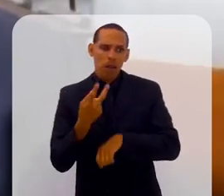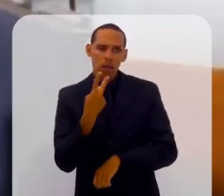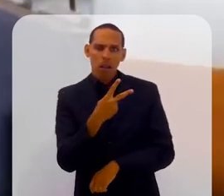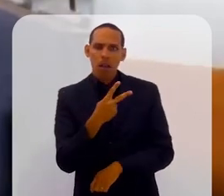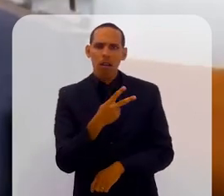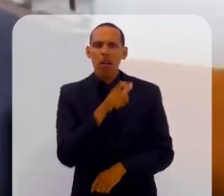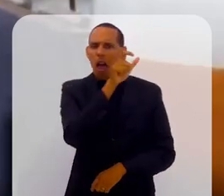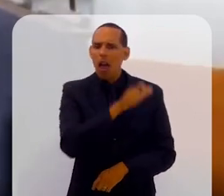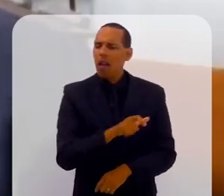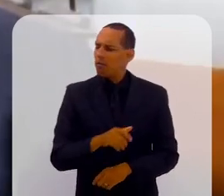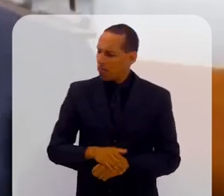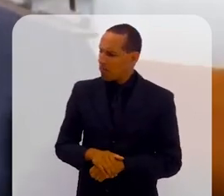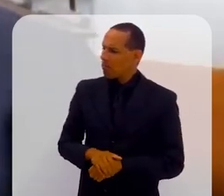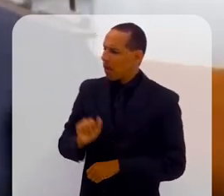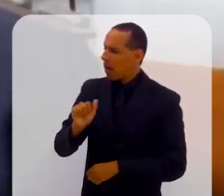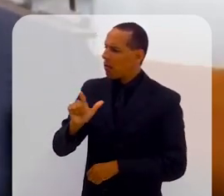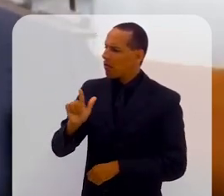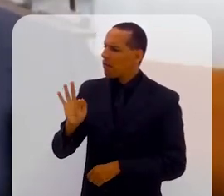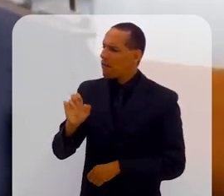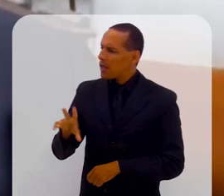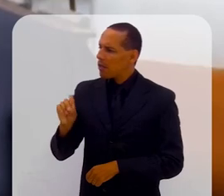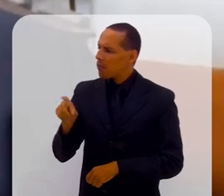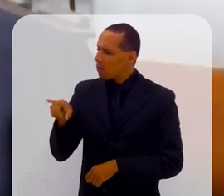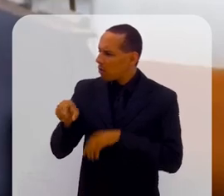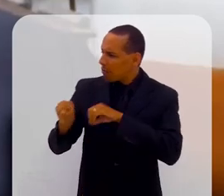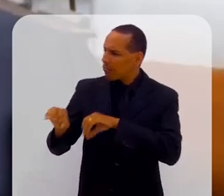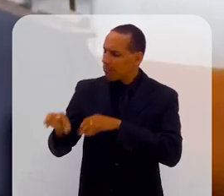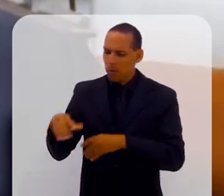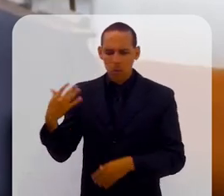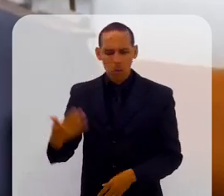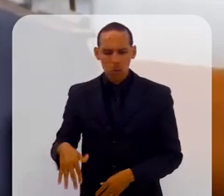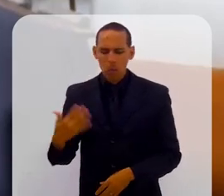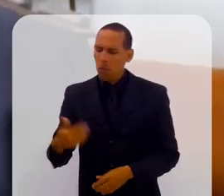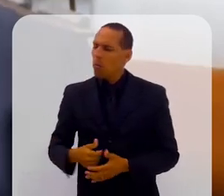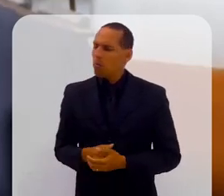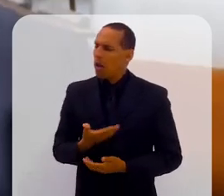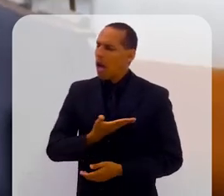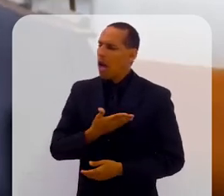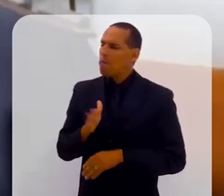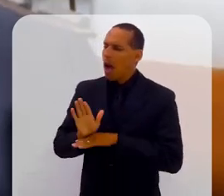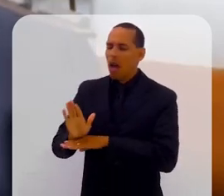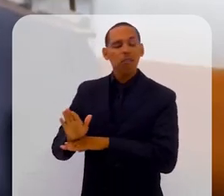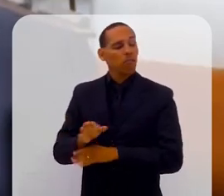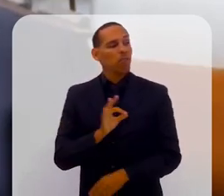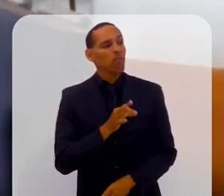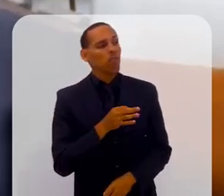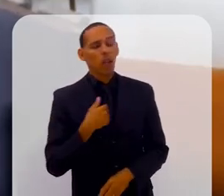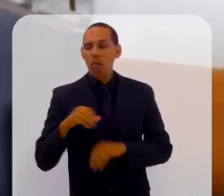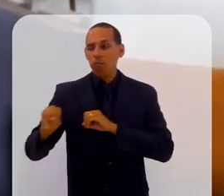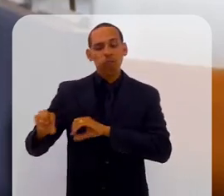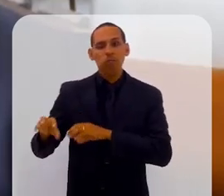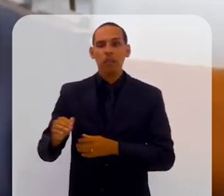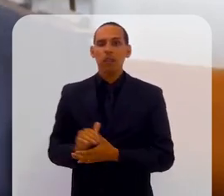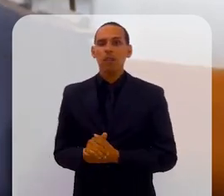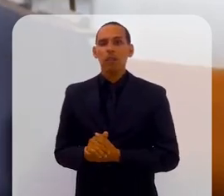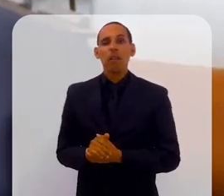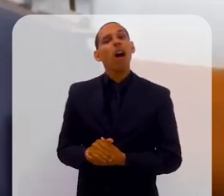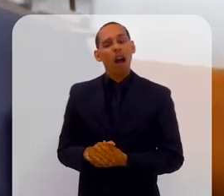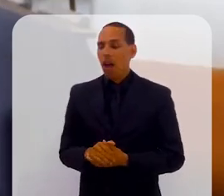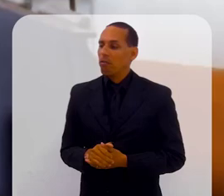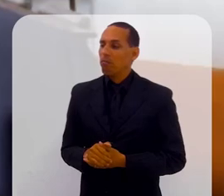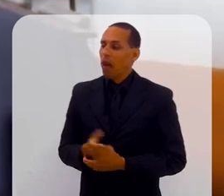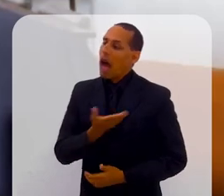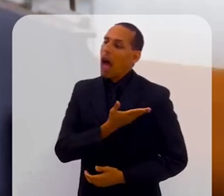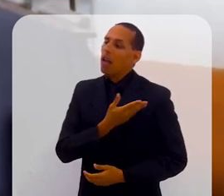Ela falou, nossa, Alfredo, você está ensinando aí o teu colega? falei, é, aí ela falou, vou arrumar um